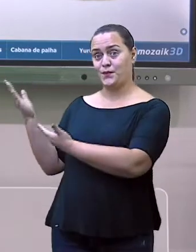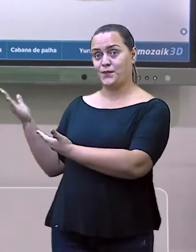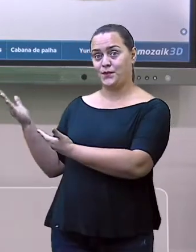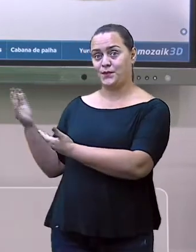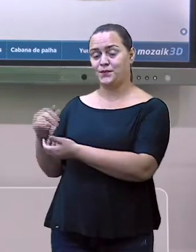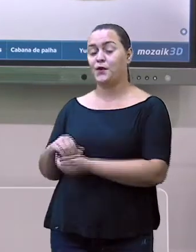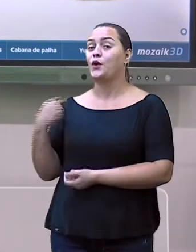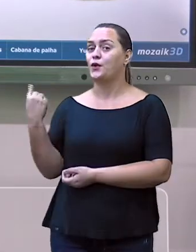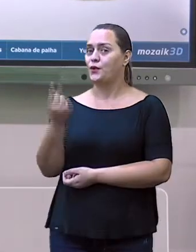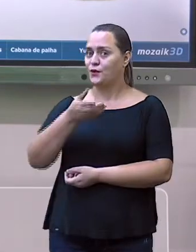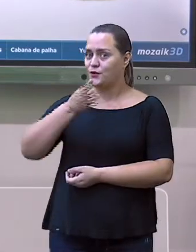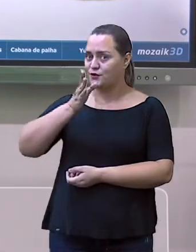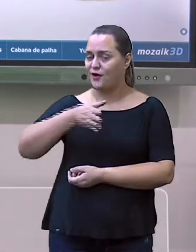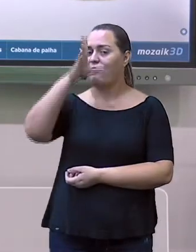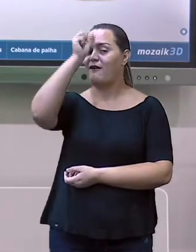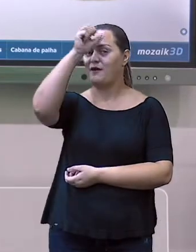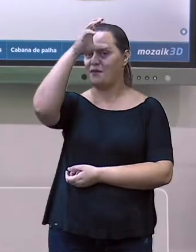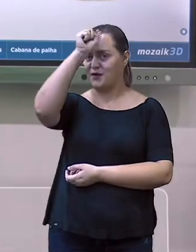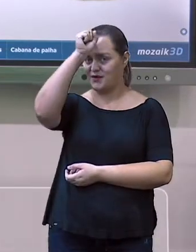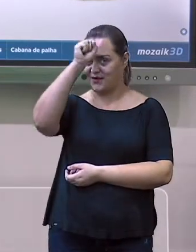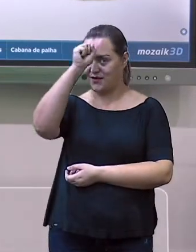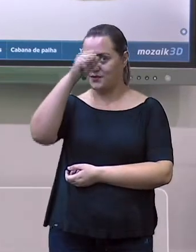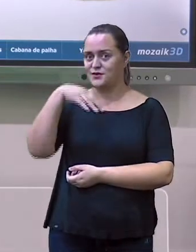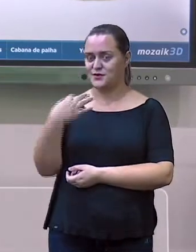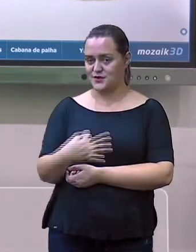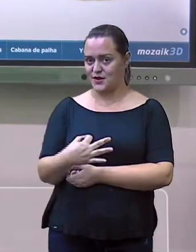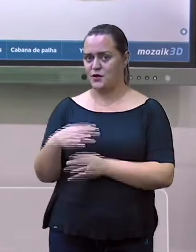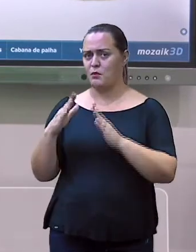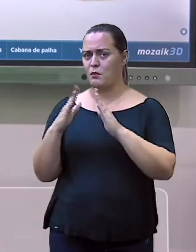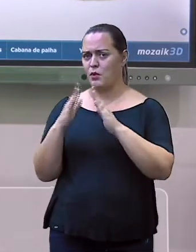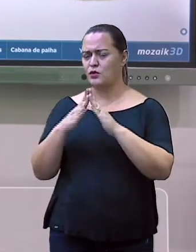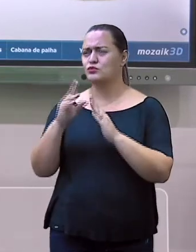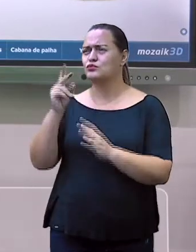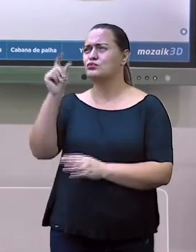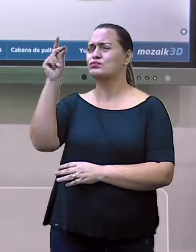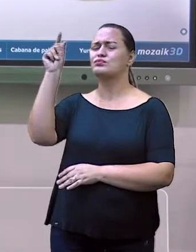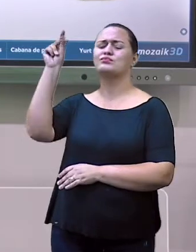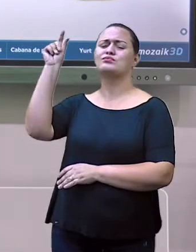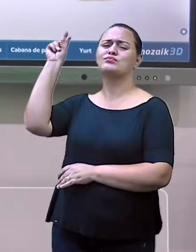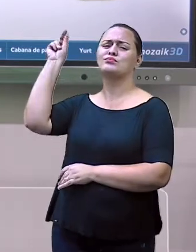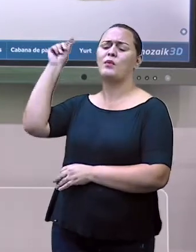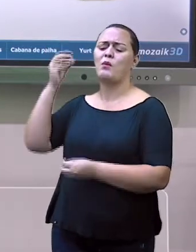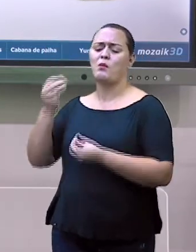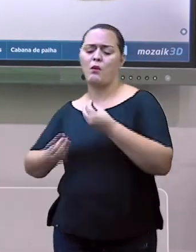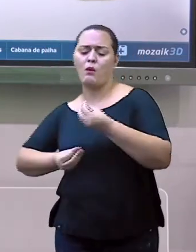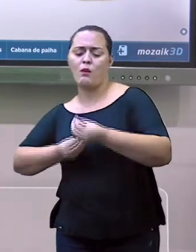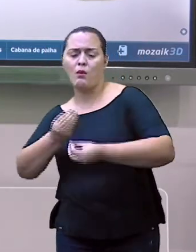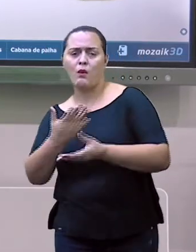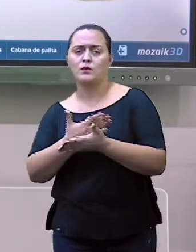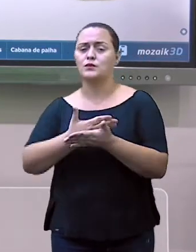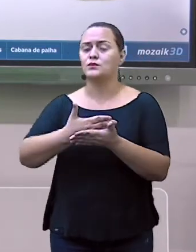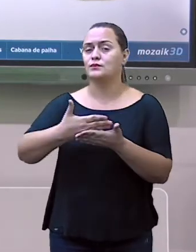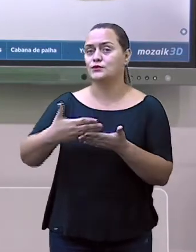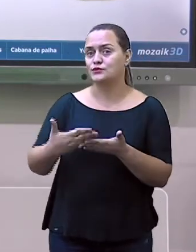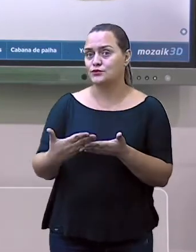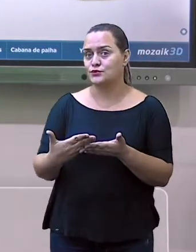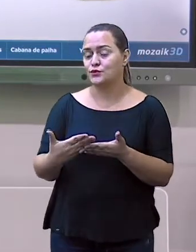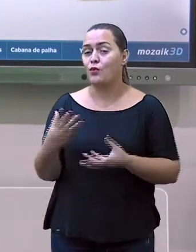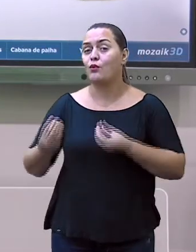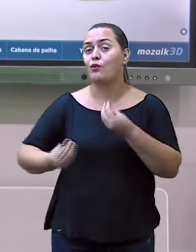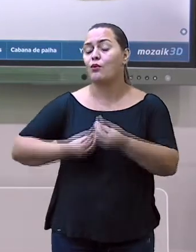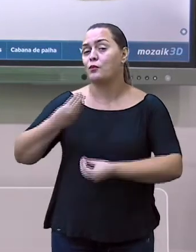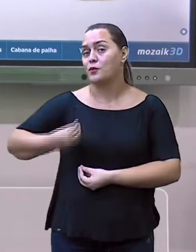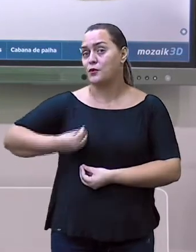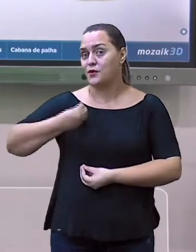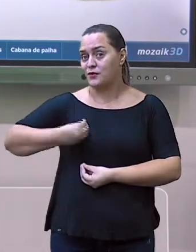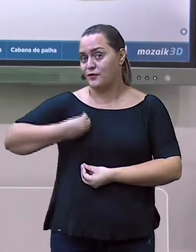sobre a moradia na pré-história e como tudo começou. Lá no passado, os homens viviam nas